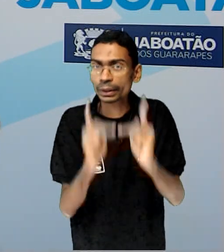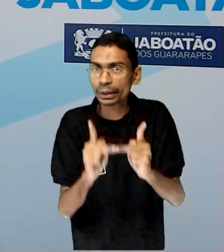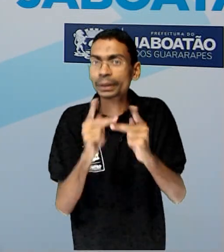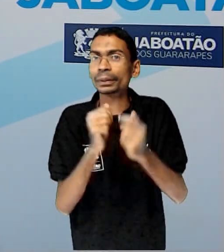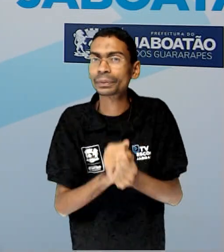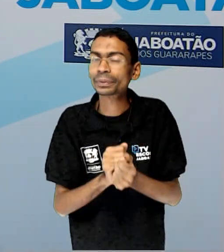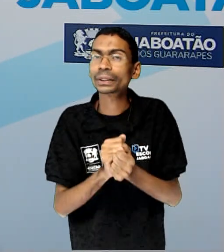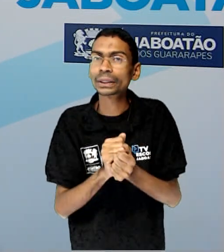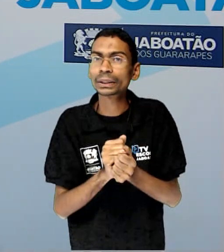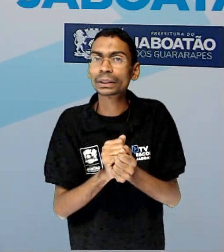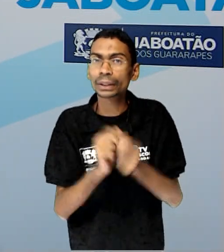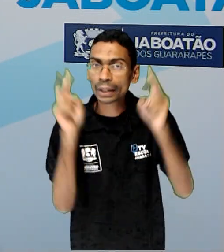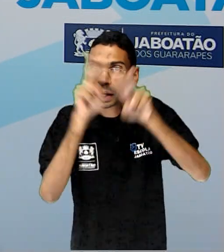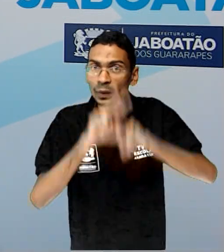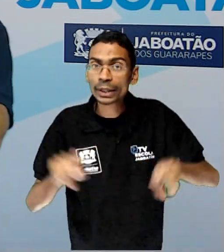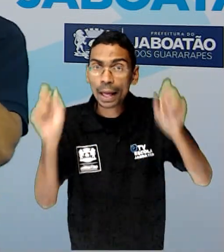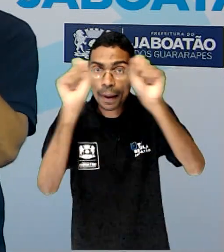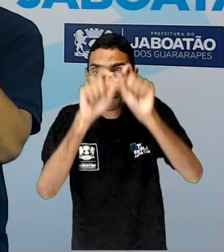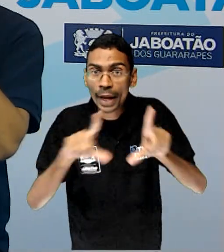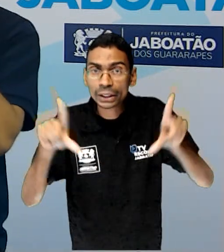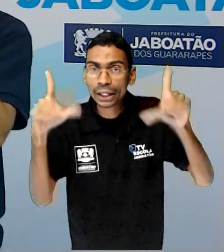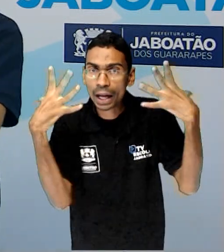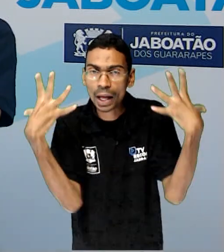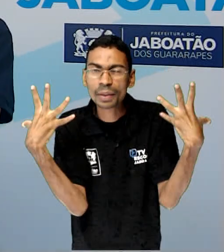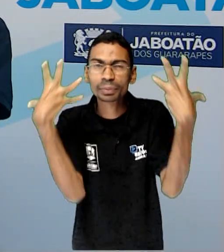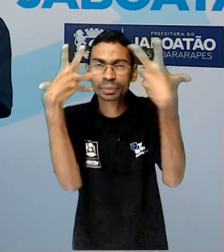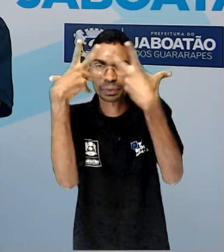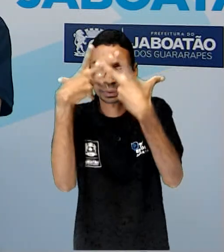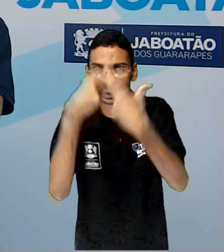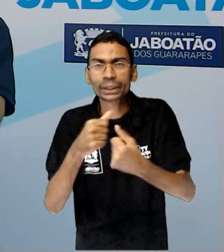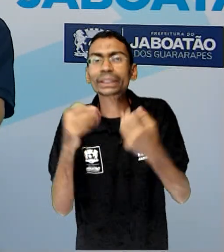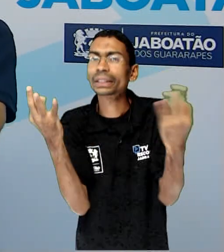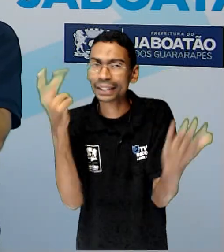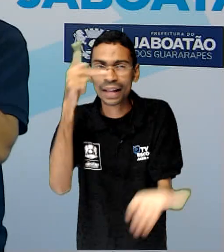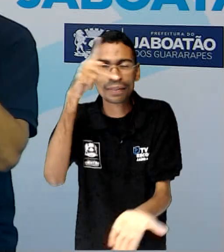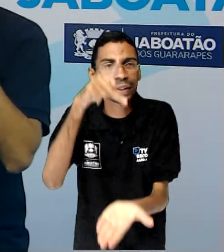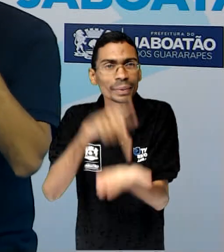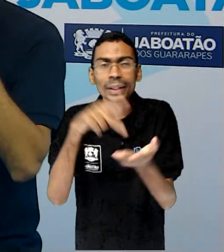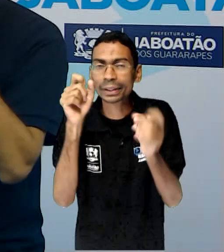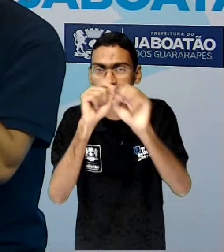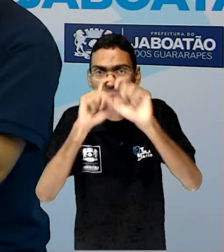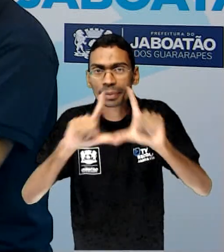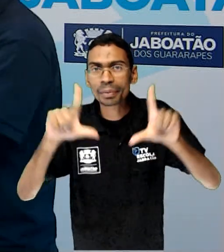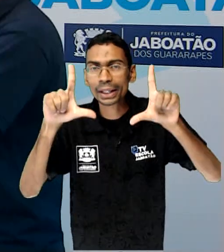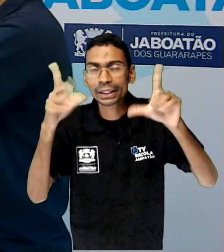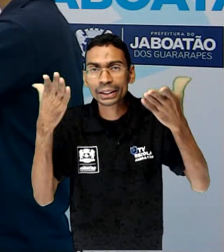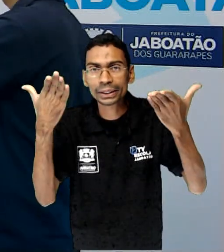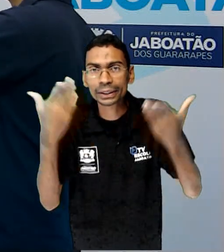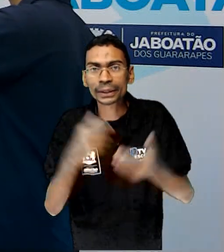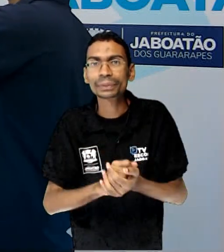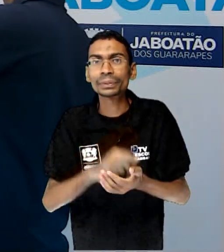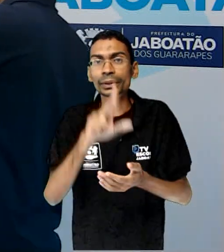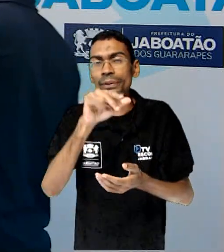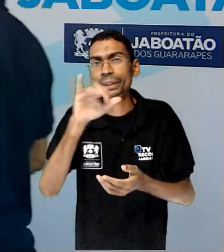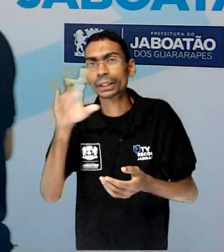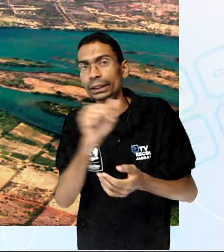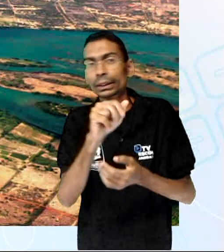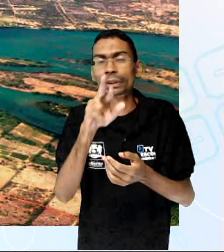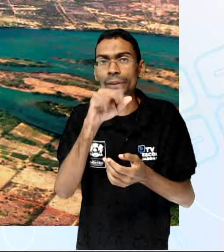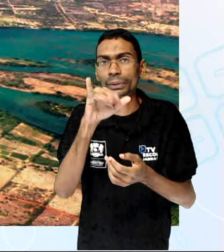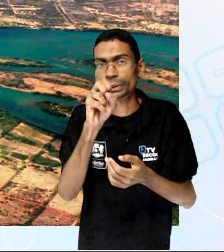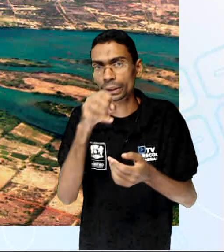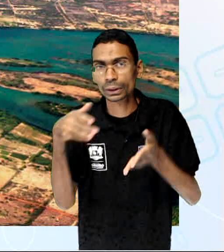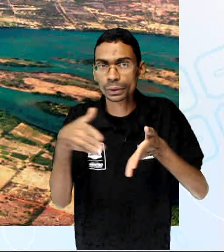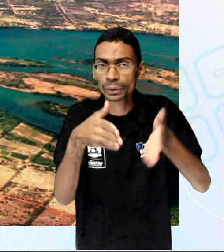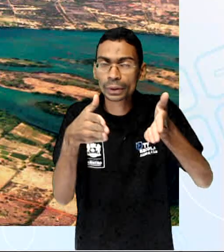E aí, eu quero que você veja agora essa imagem, muito bonita, por sinal. Essa imagem é o Vale do Rio São Francisco.